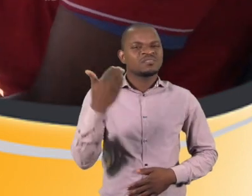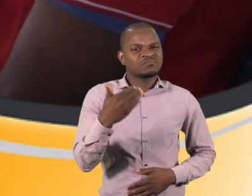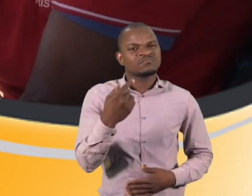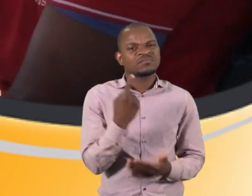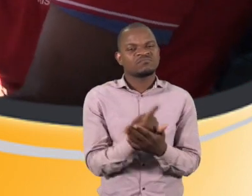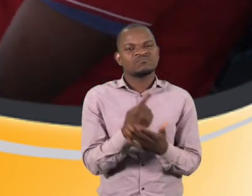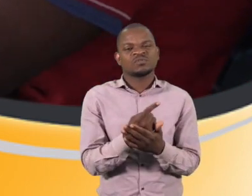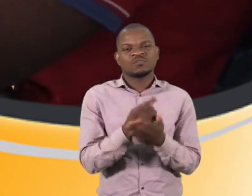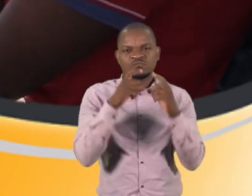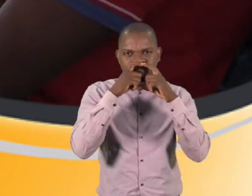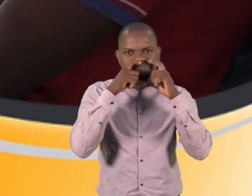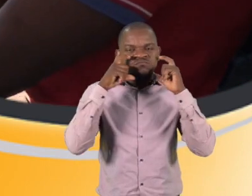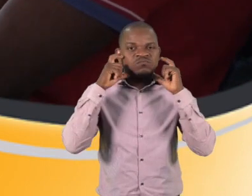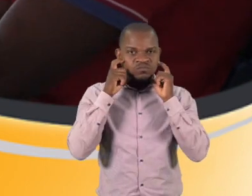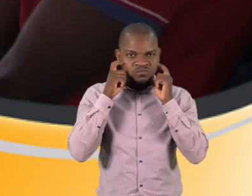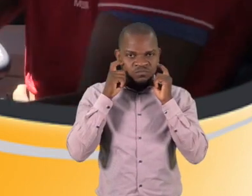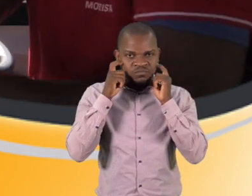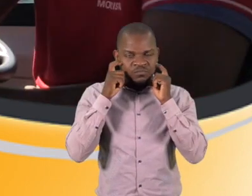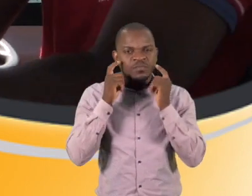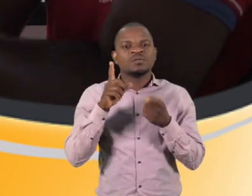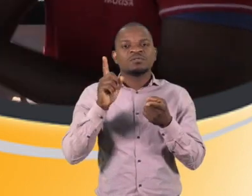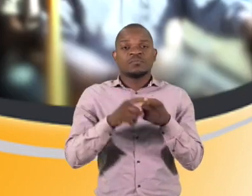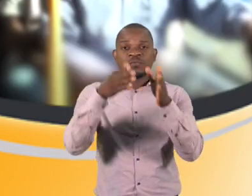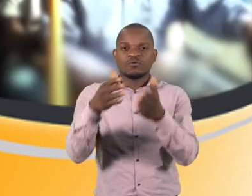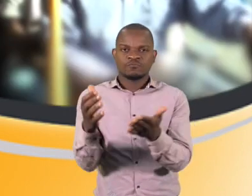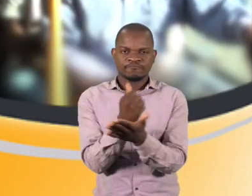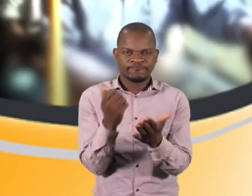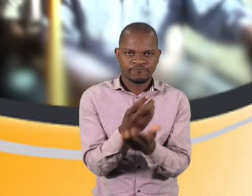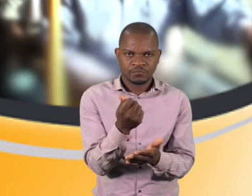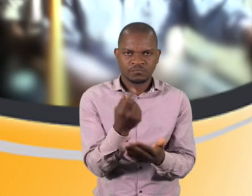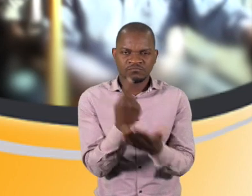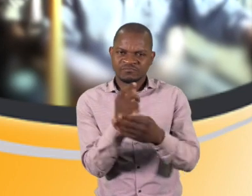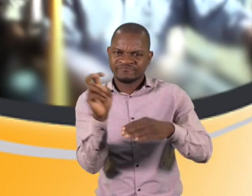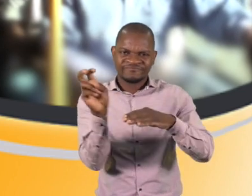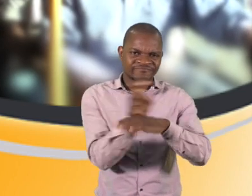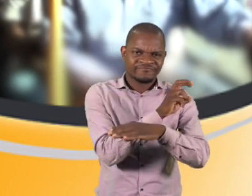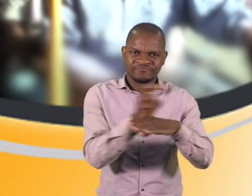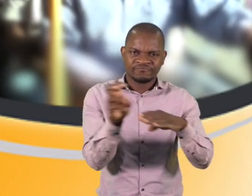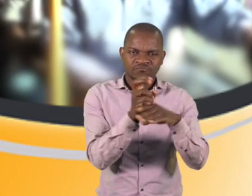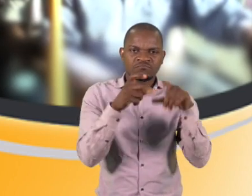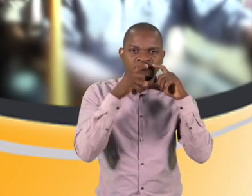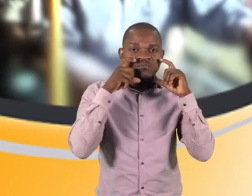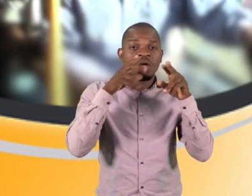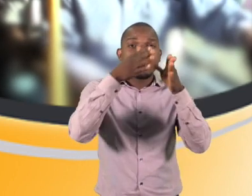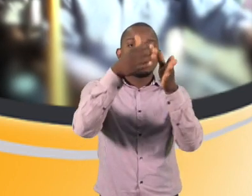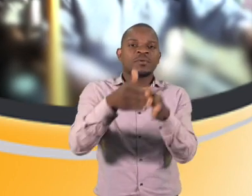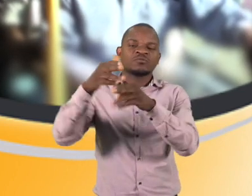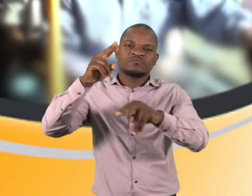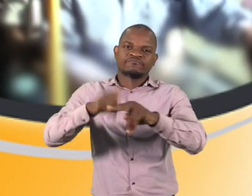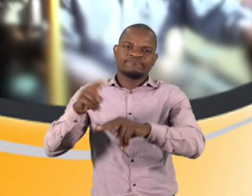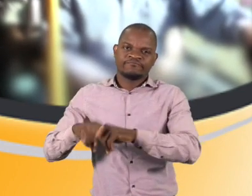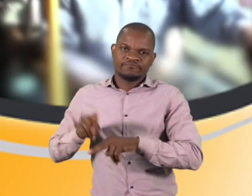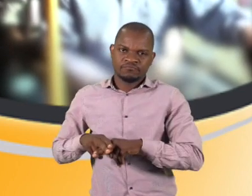uma máscara de proteção, cobrindo o nariz e a boca. O cobrador deve controlar o uso consistente da máscara pelos